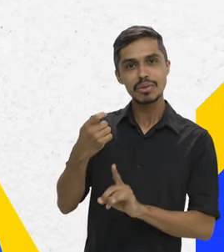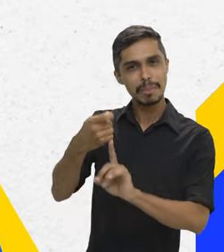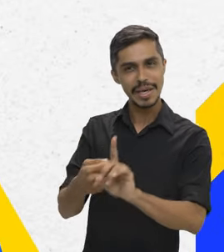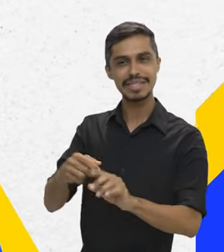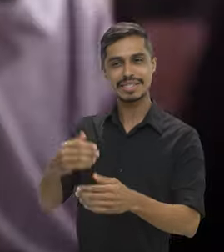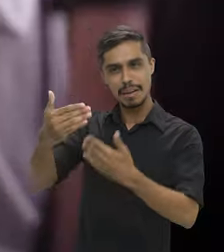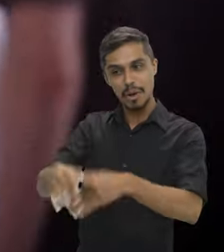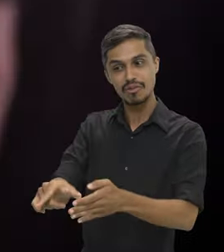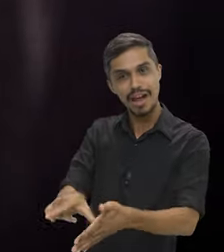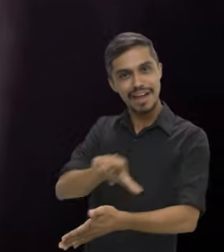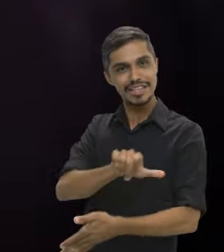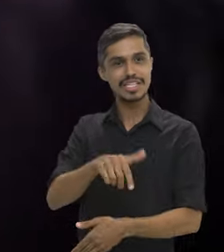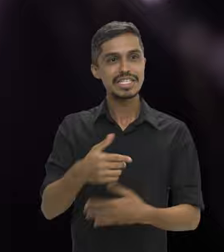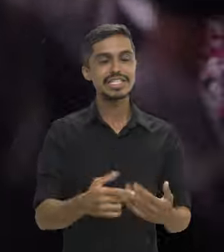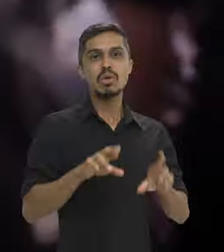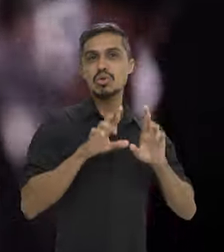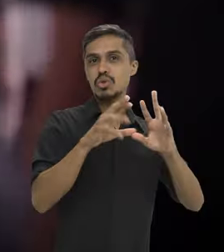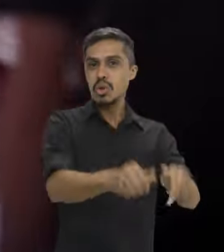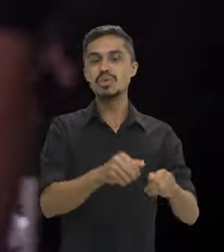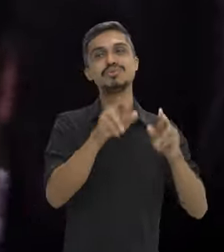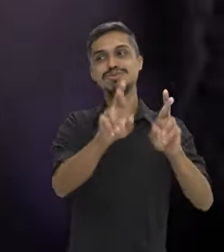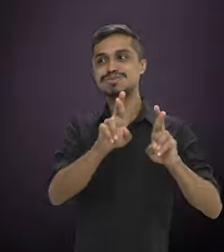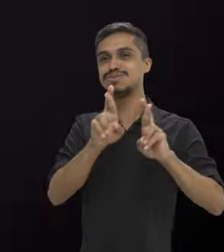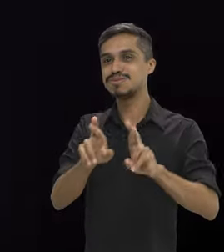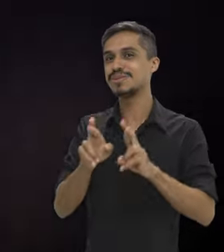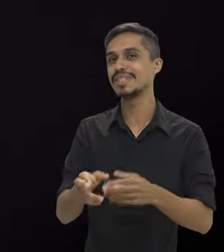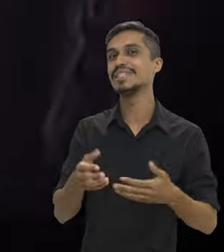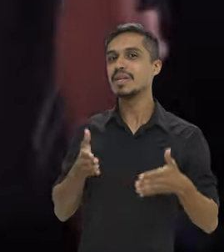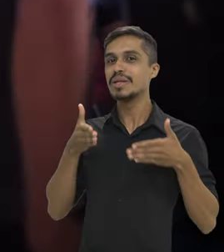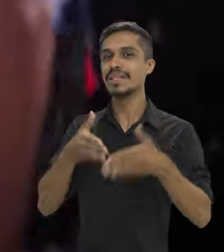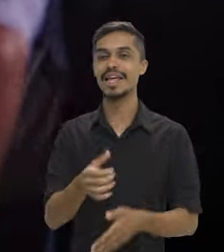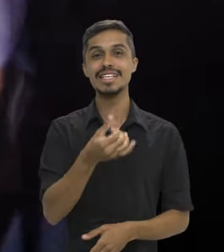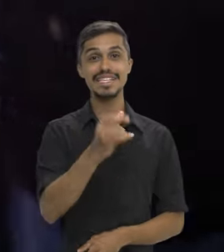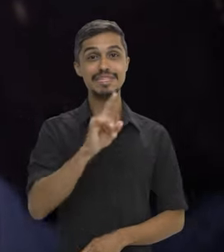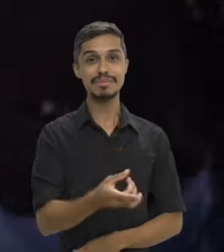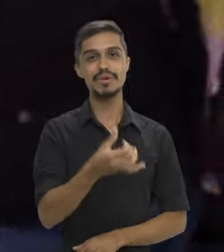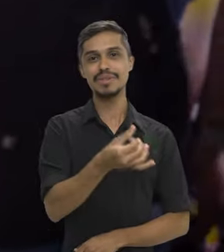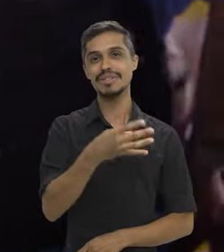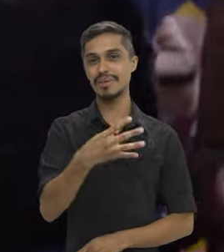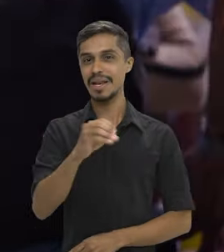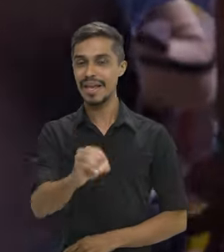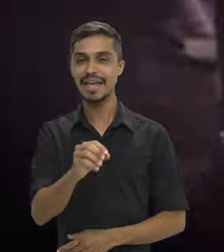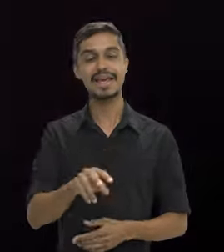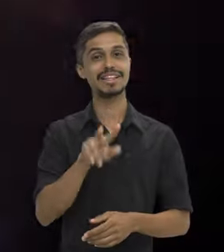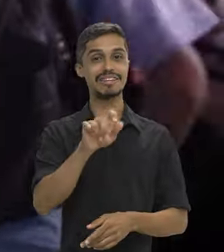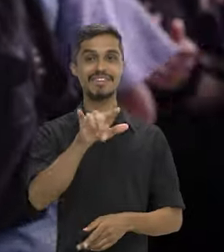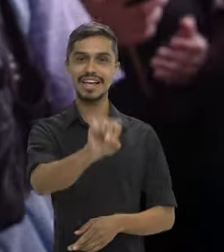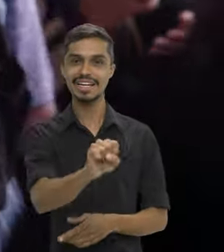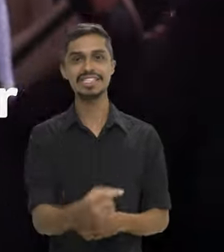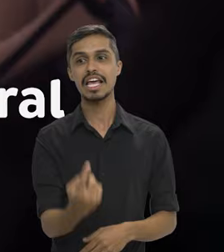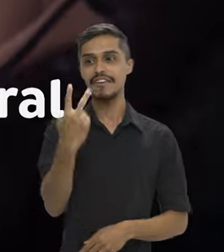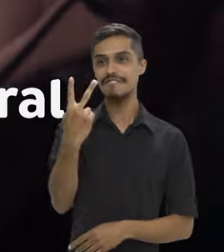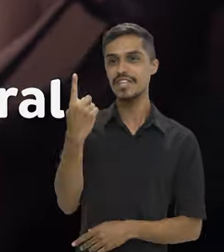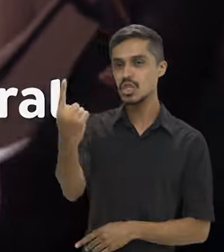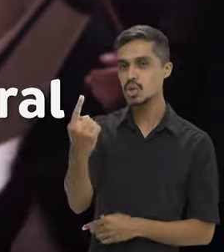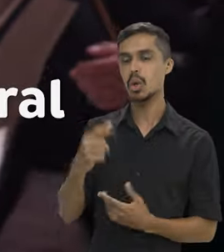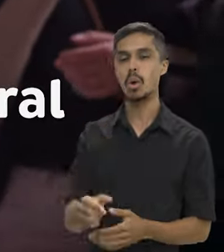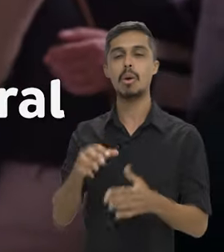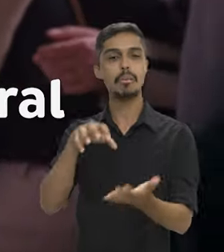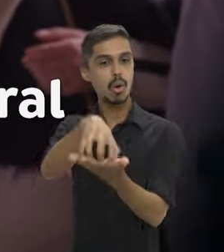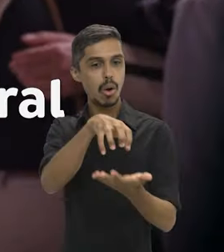meses da prova, a expectativa é grande para ocupar uma das 6.640 vagas em 21